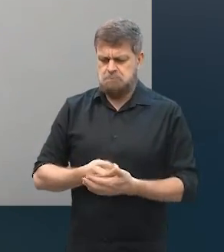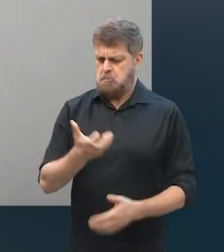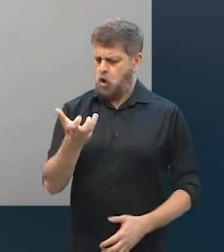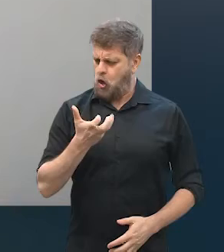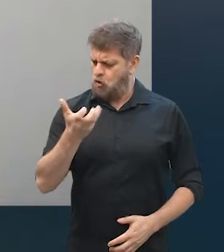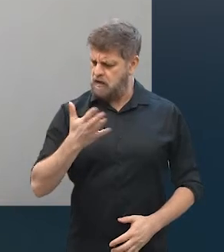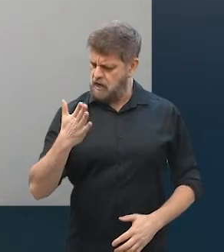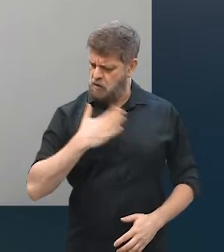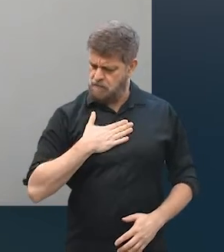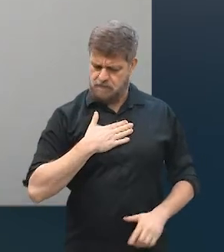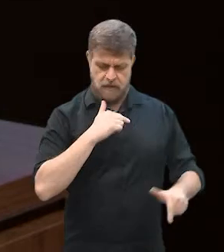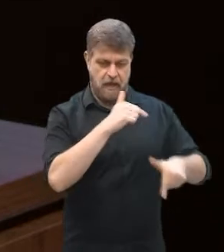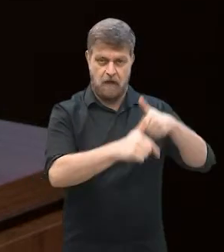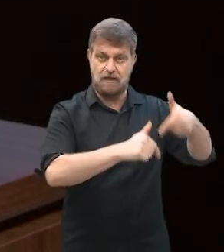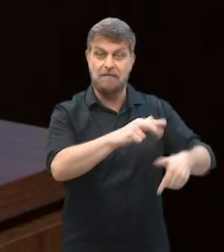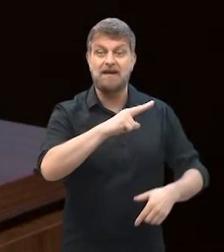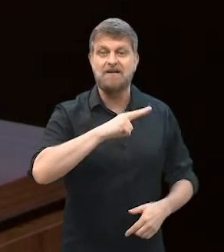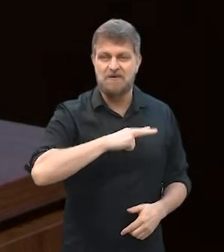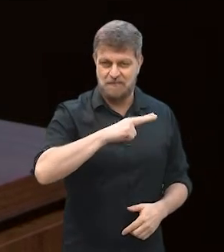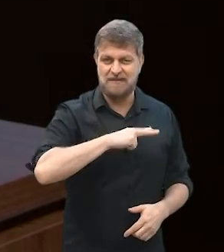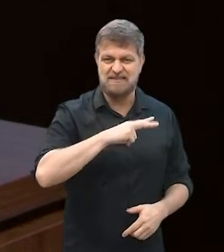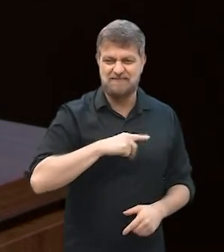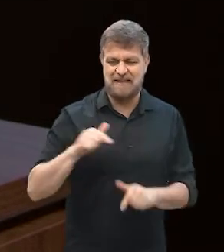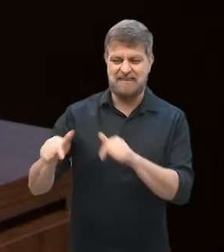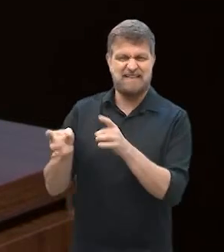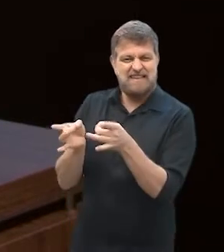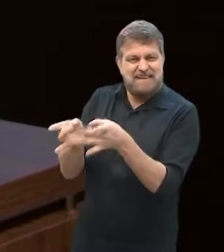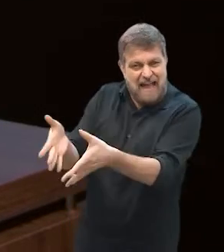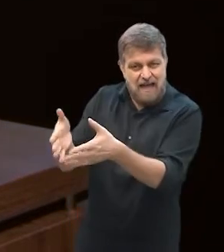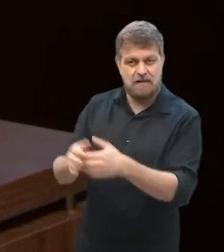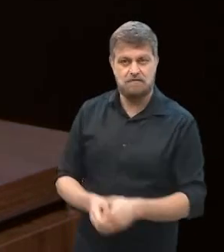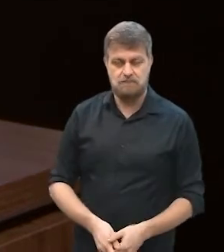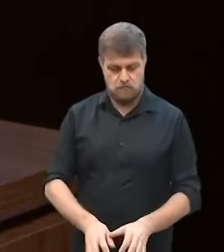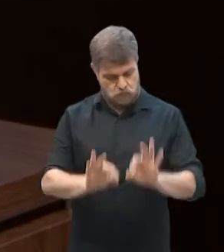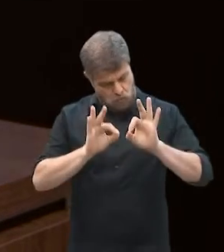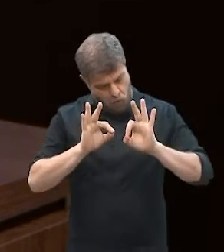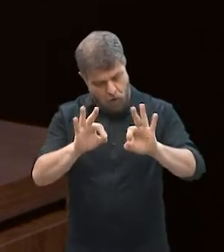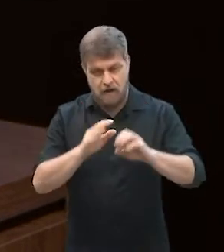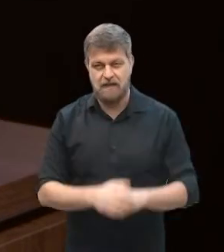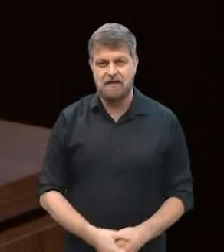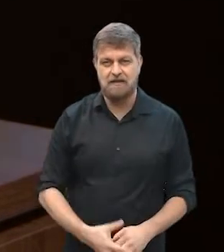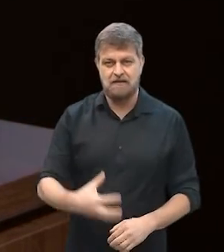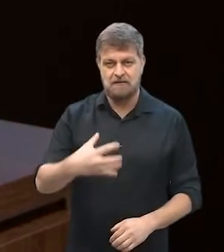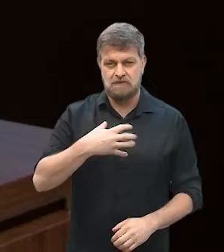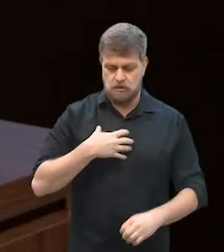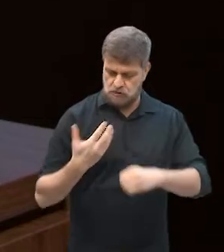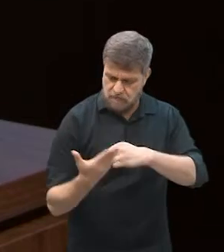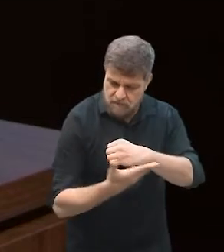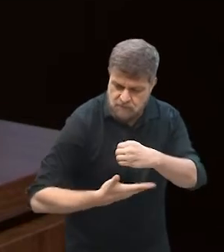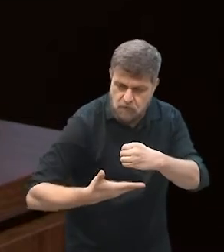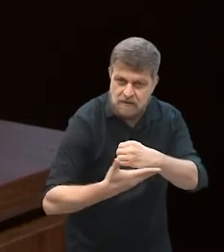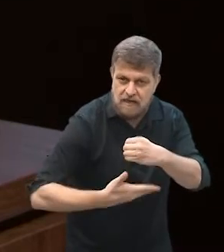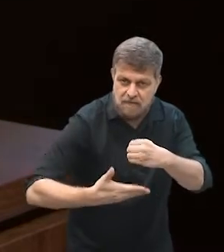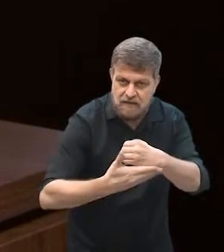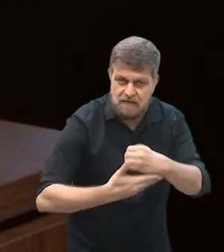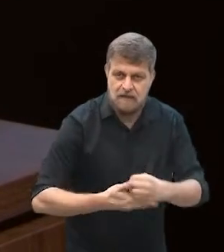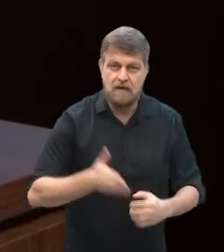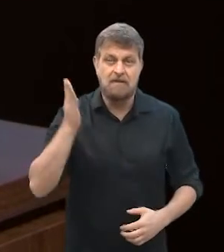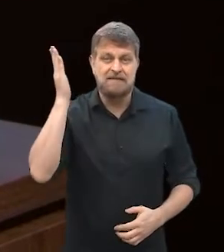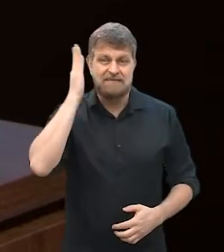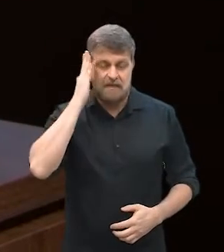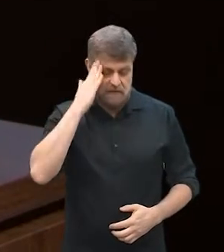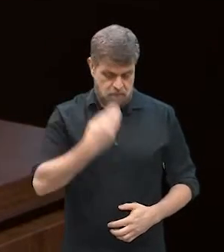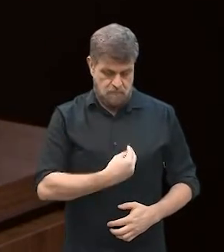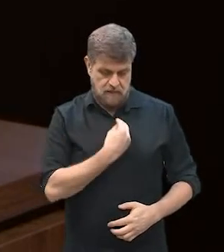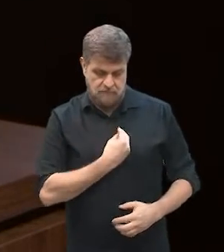decisão, vou partir para o meu empreendimento, beleza, também de forma muito fundamentada, olhando para os momentos de